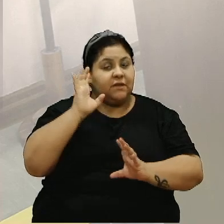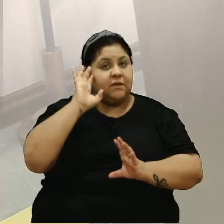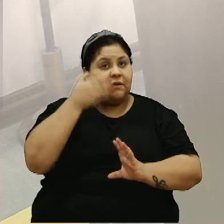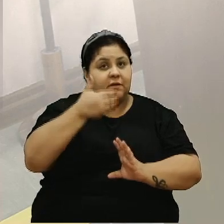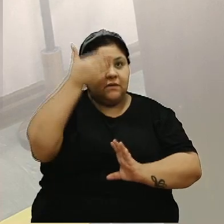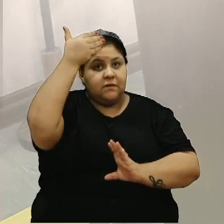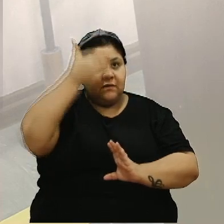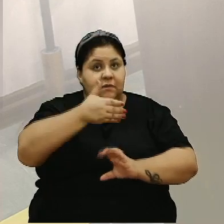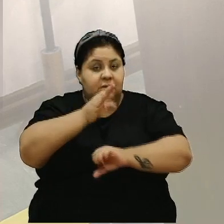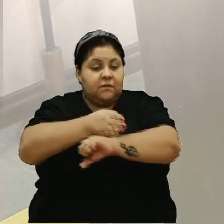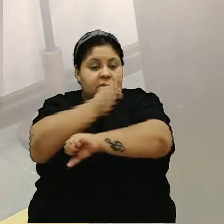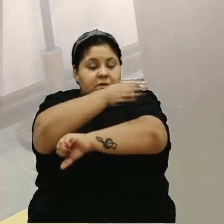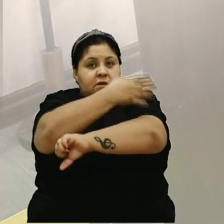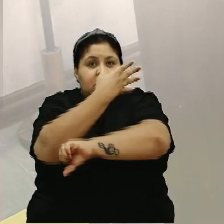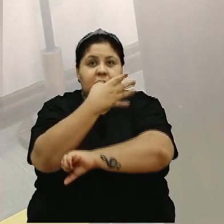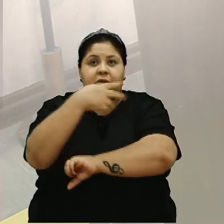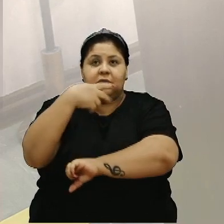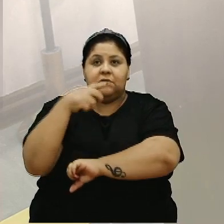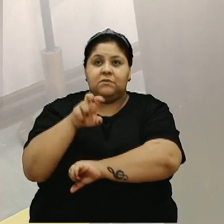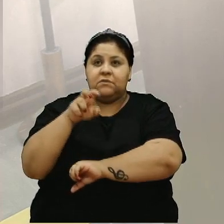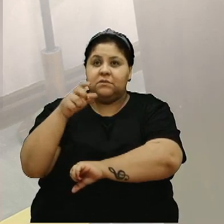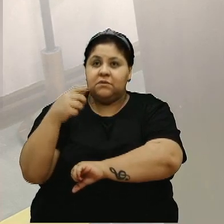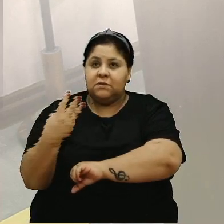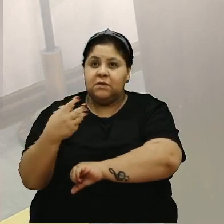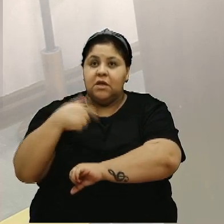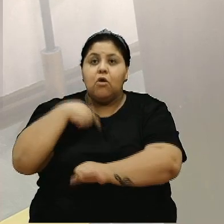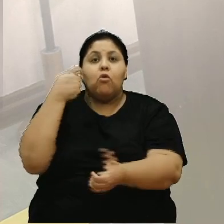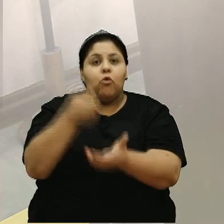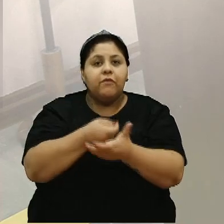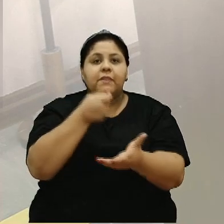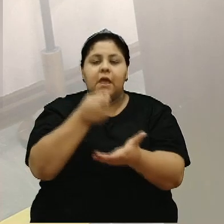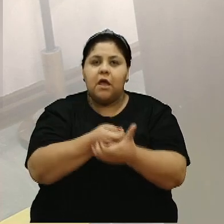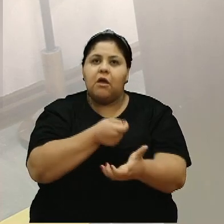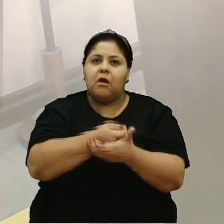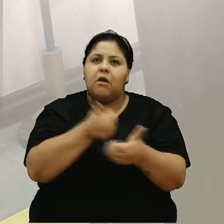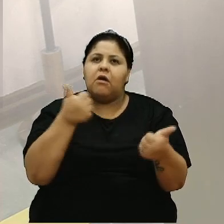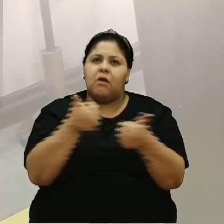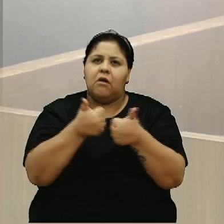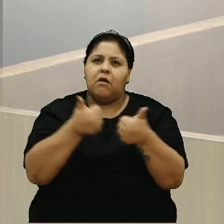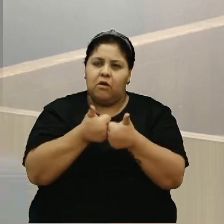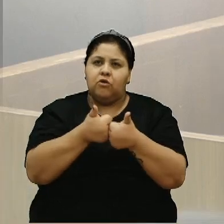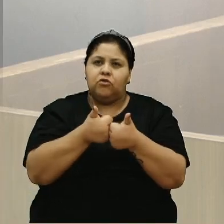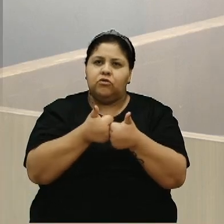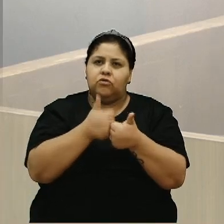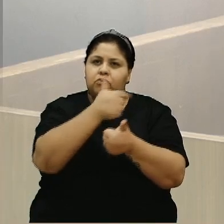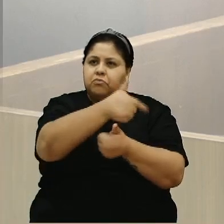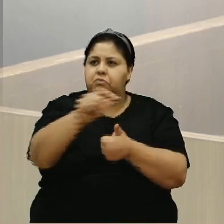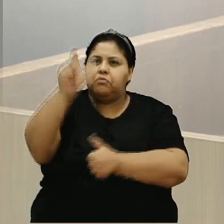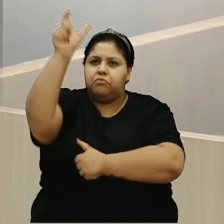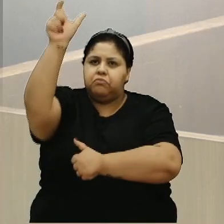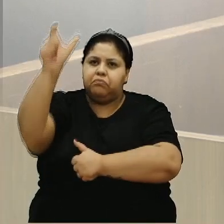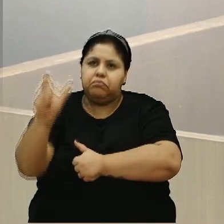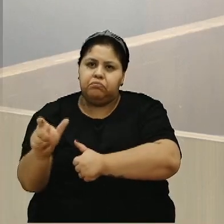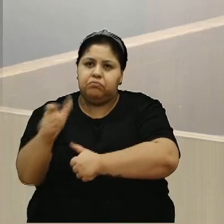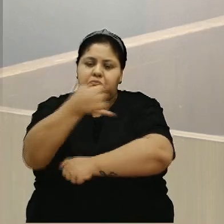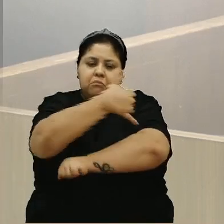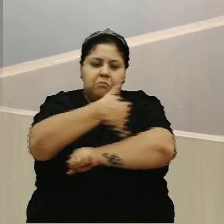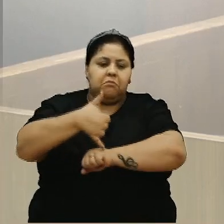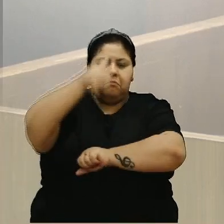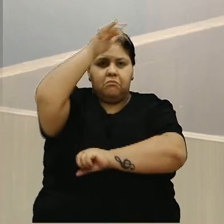pavilhão na 453, que eu lutei, lutei, lutei, juntamente com o Elvio e o Giane, passaram para o município, era da